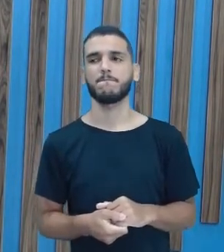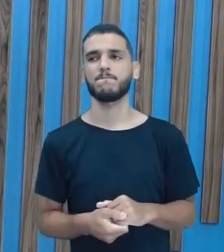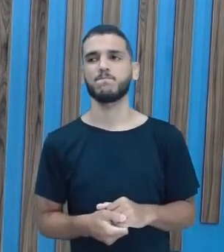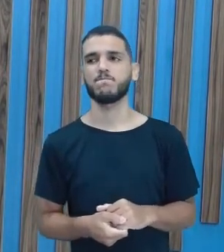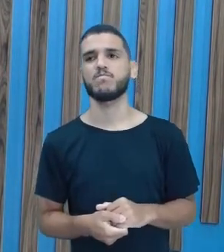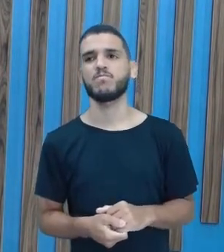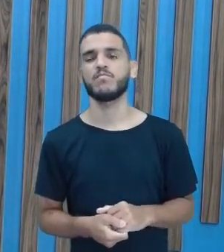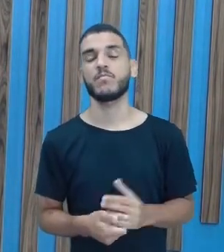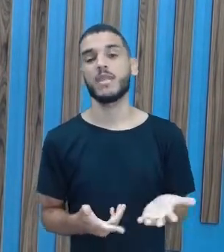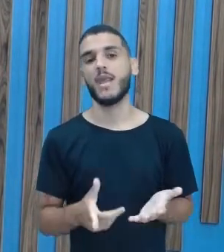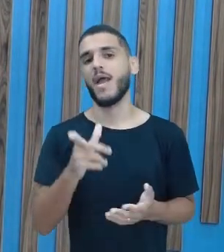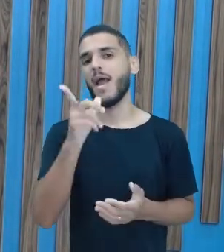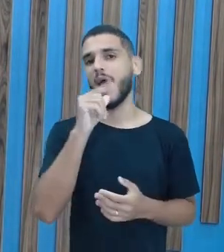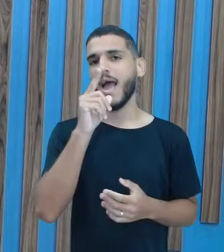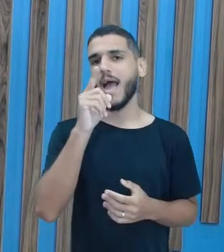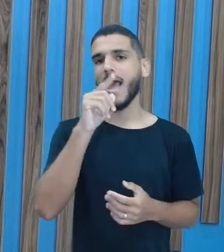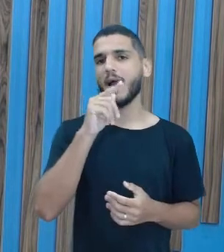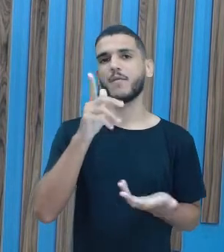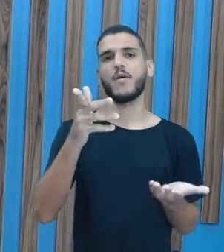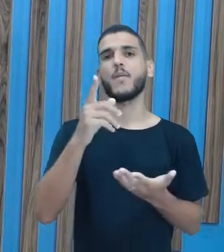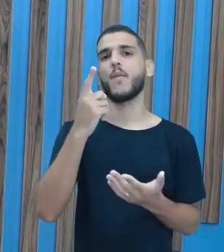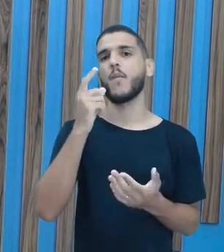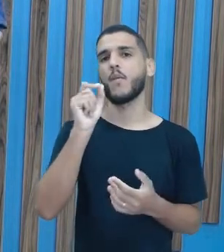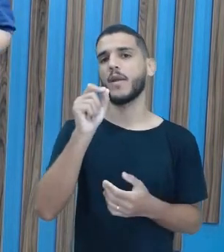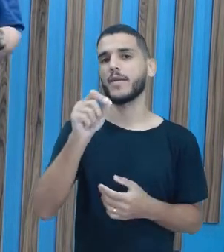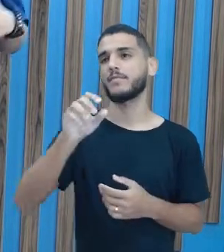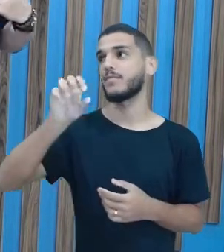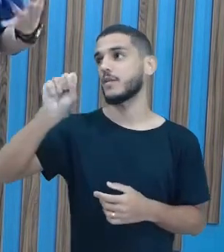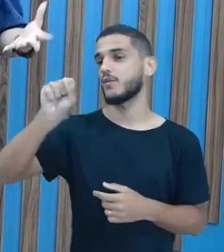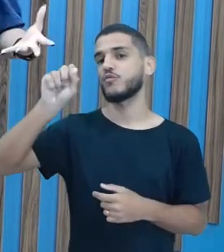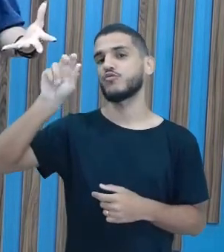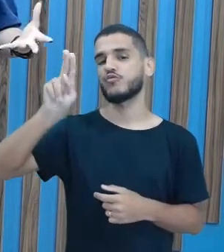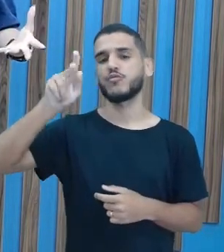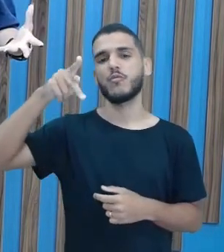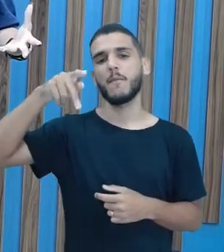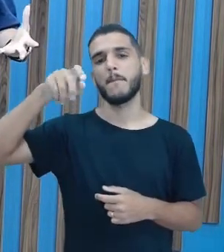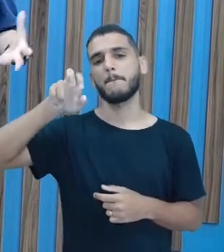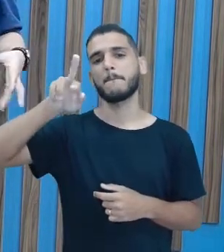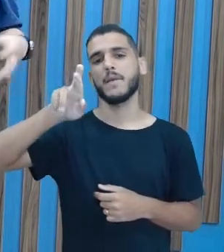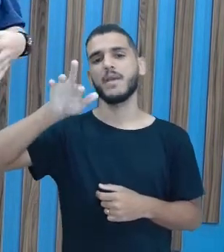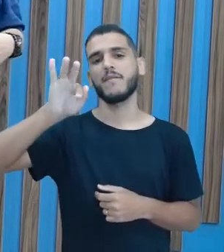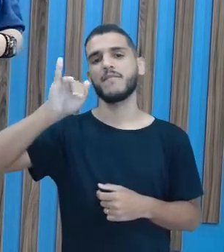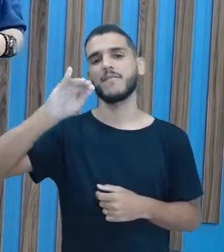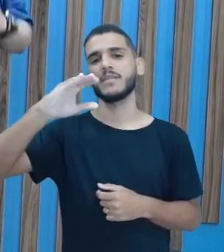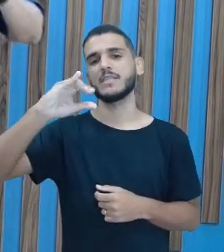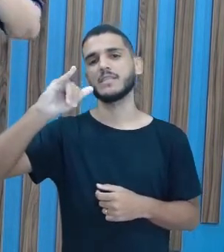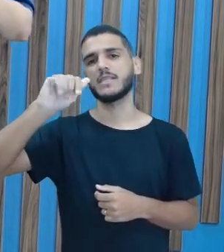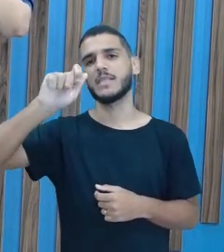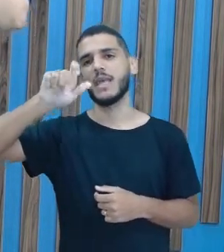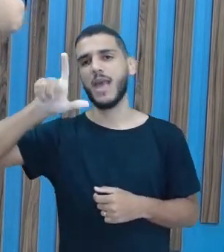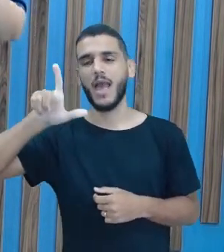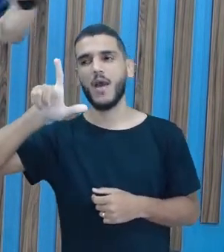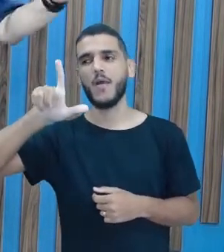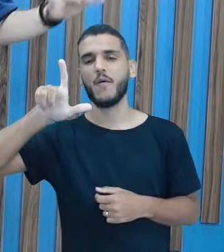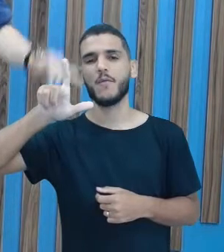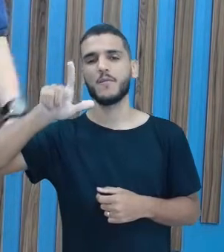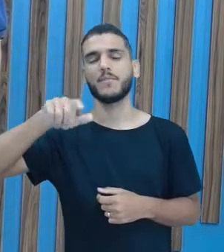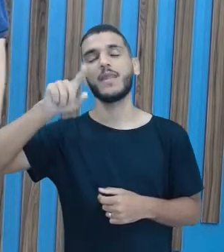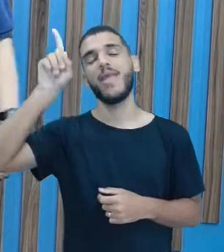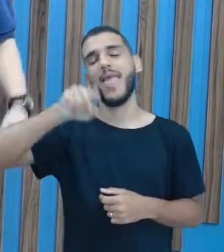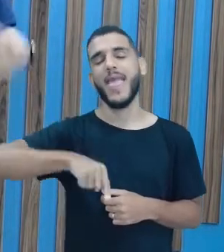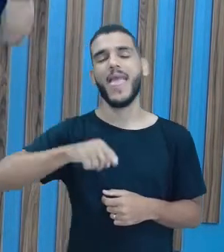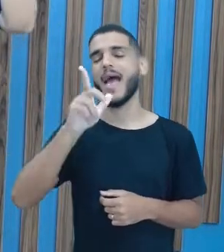são águas superficiais, viu gente? Essas daí, Rio, represa. O é uma água superficial? É aquela água que tá sobre a